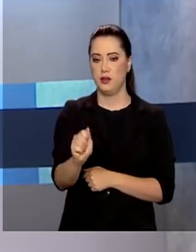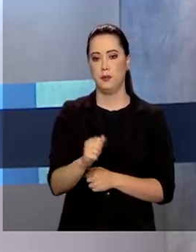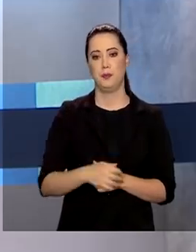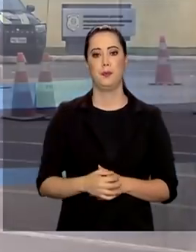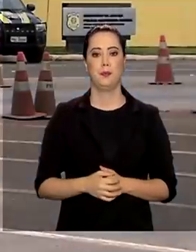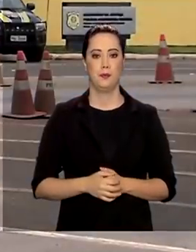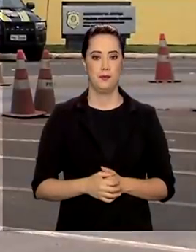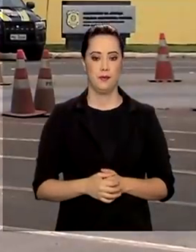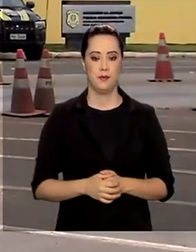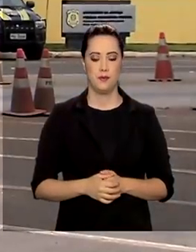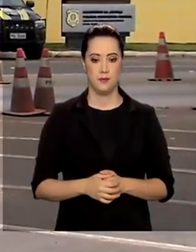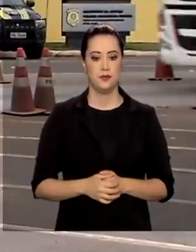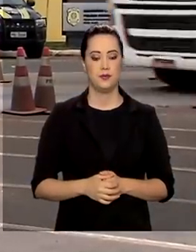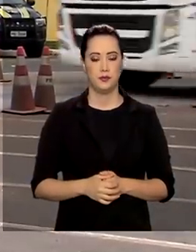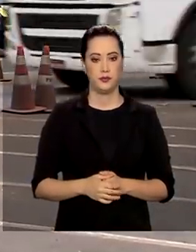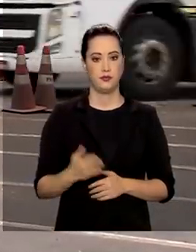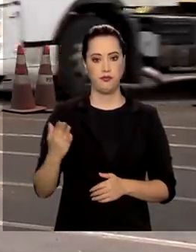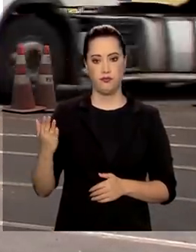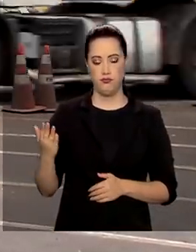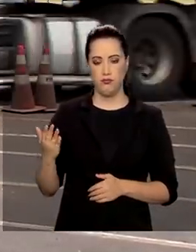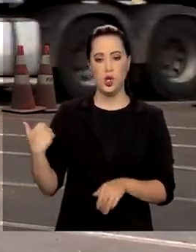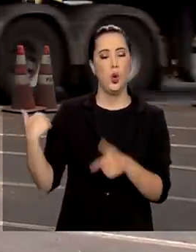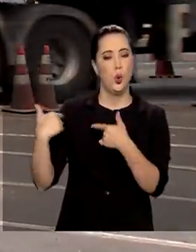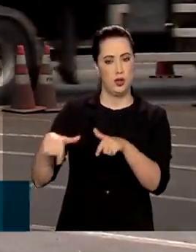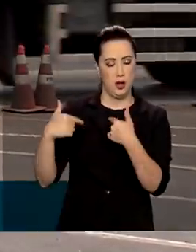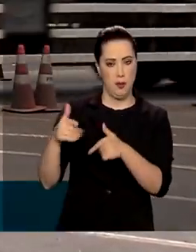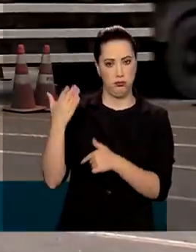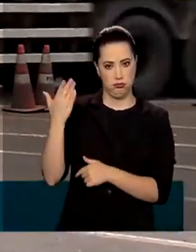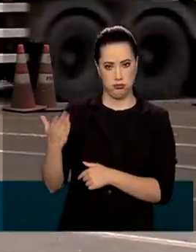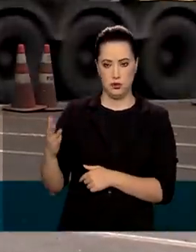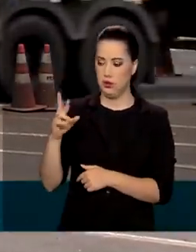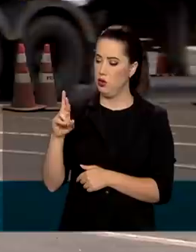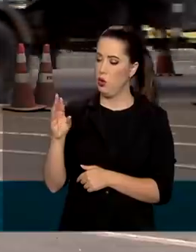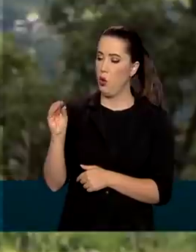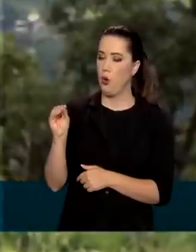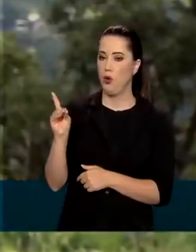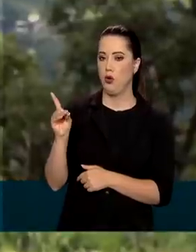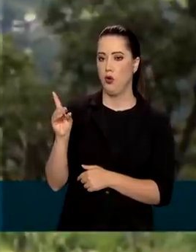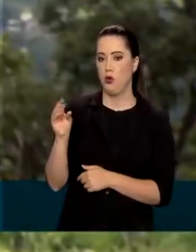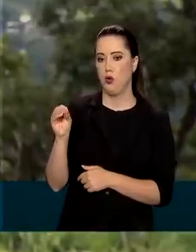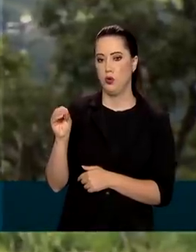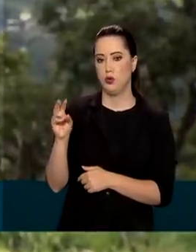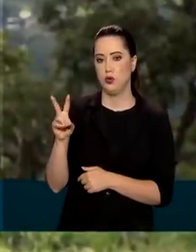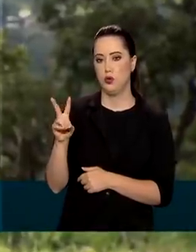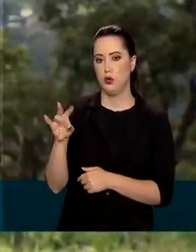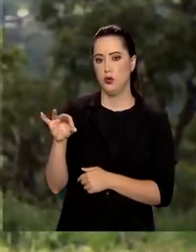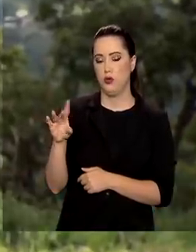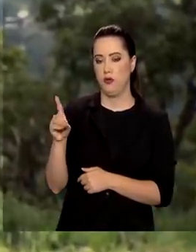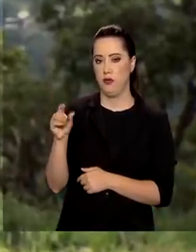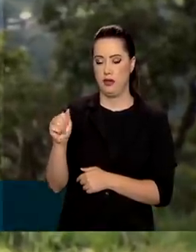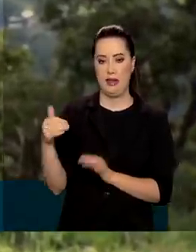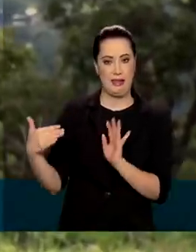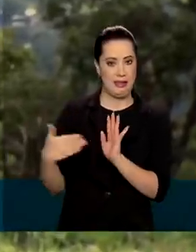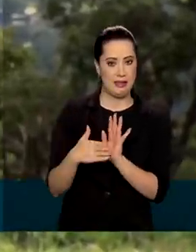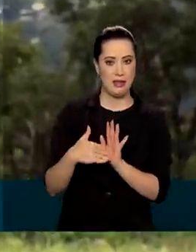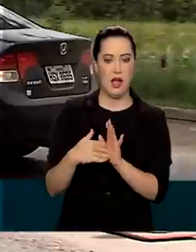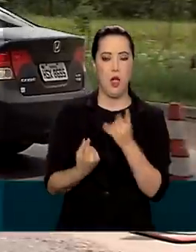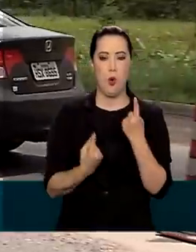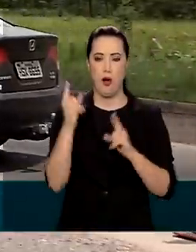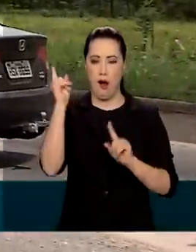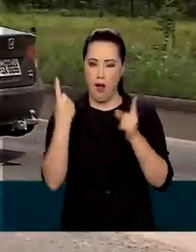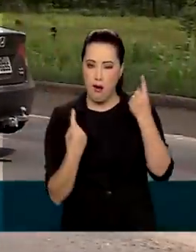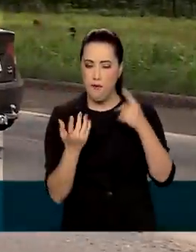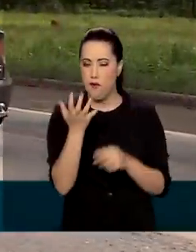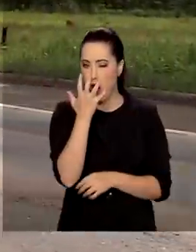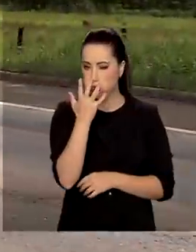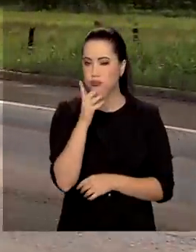A Operação Rodovida é realizada em todo o país até a semana do Carnaval e integra as